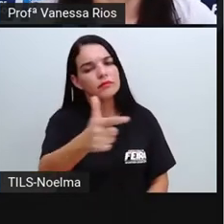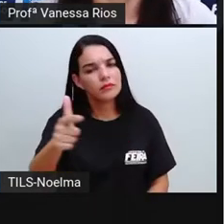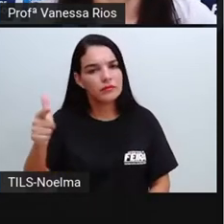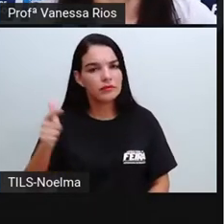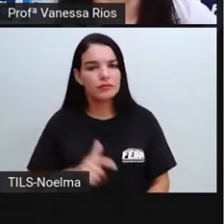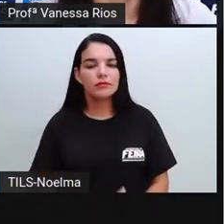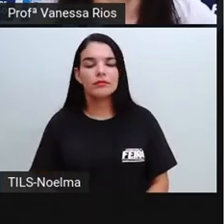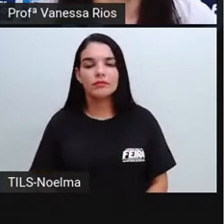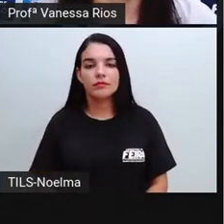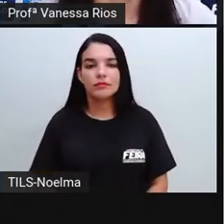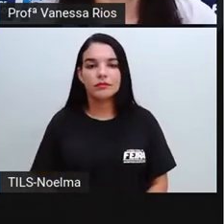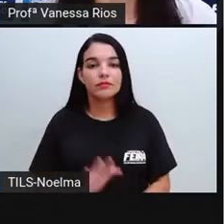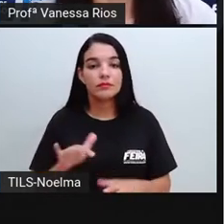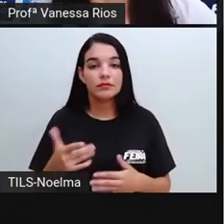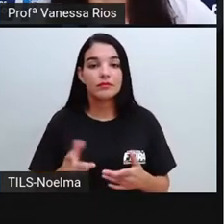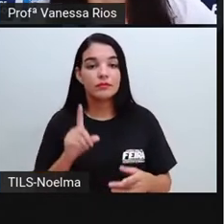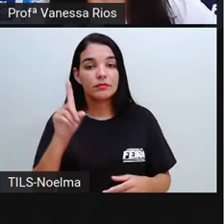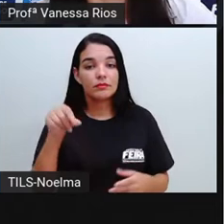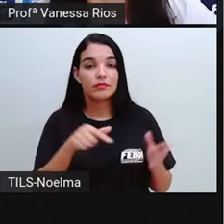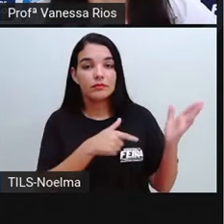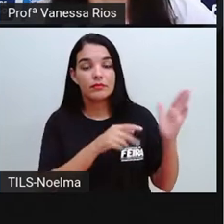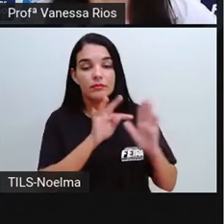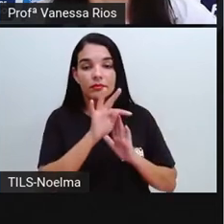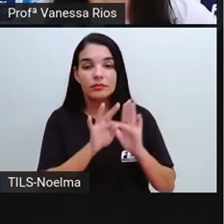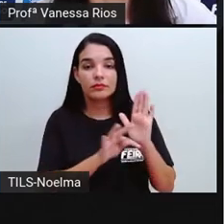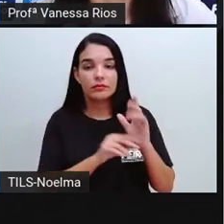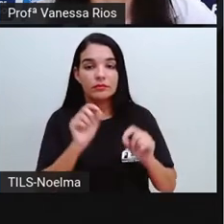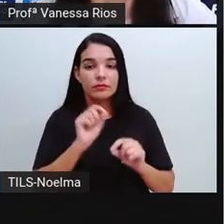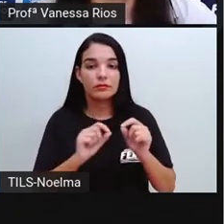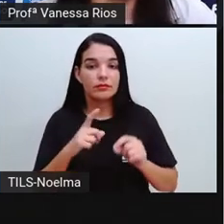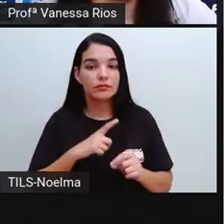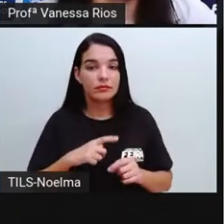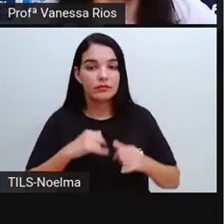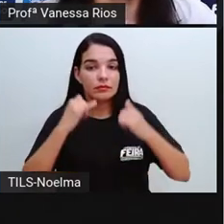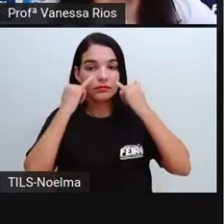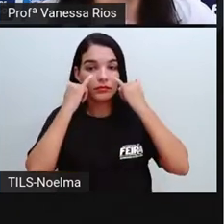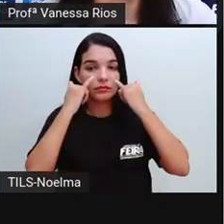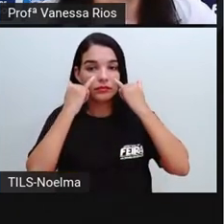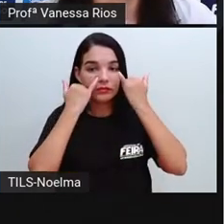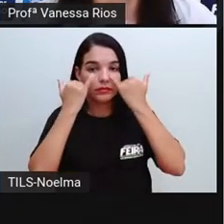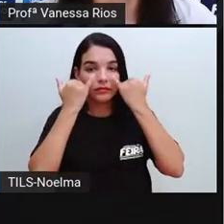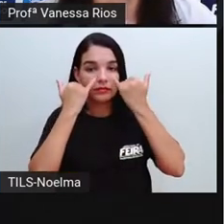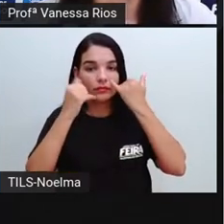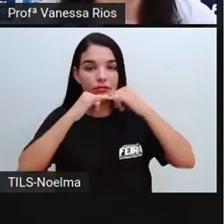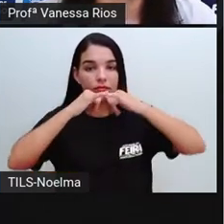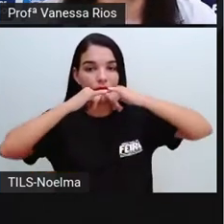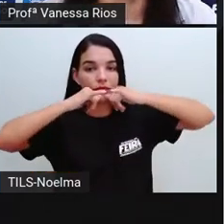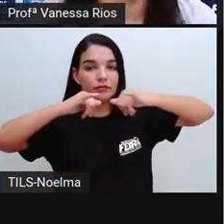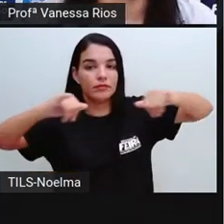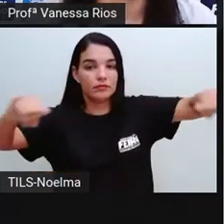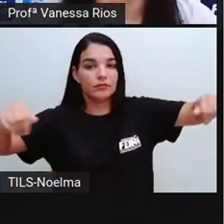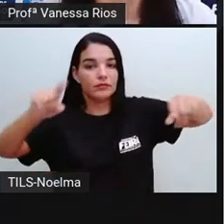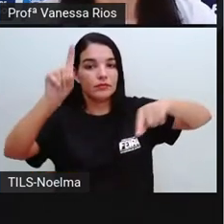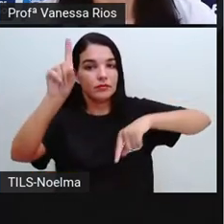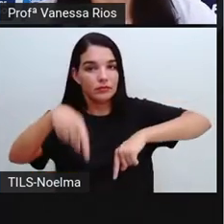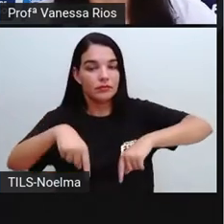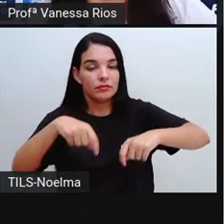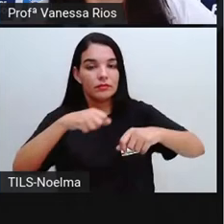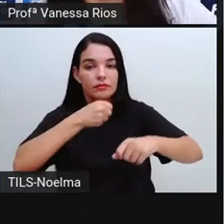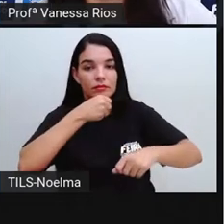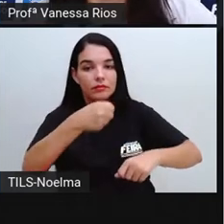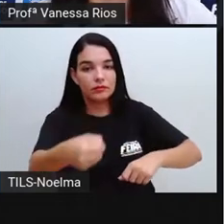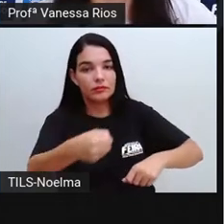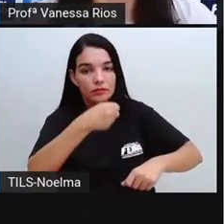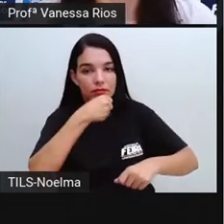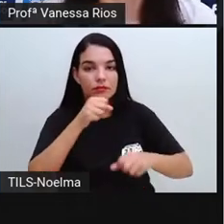dentre outros. Esse tipo de texto tem o intuito de informar, podendo ser, além de jornalística, a entrevista